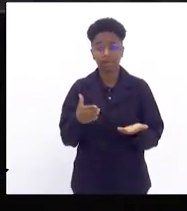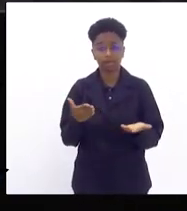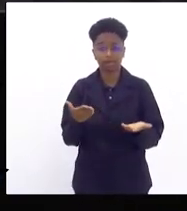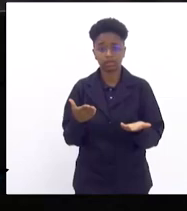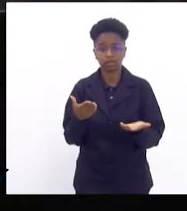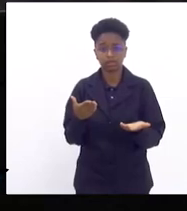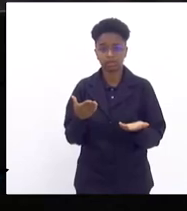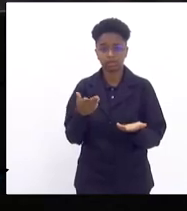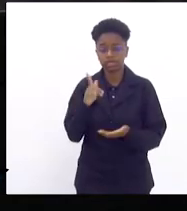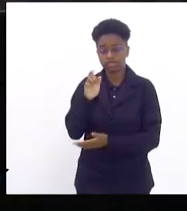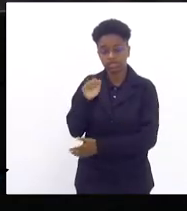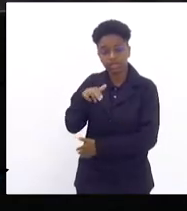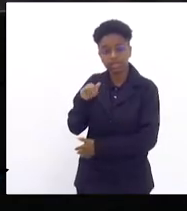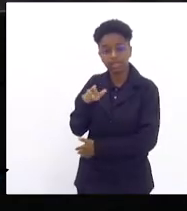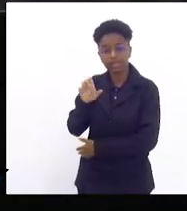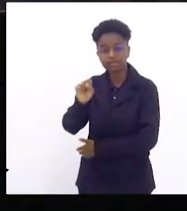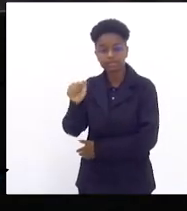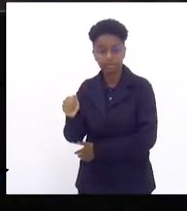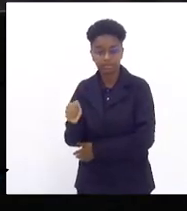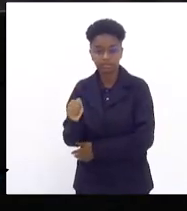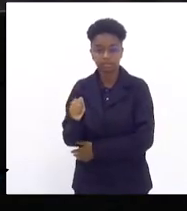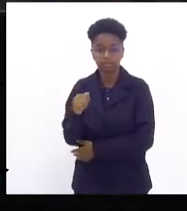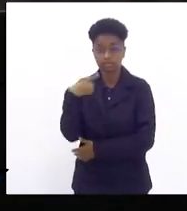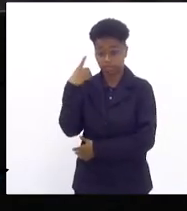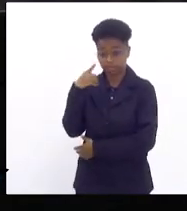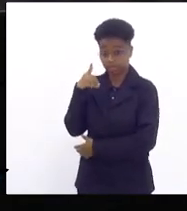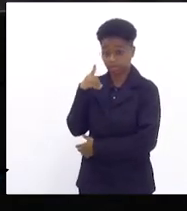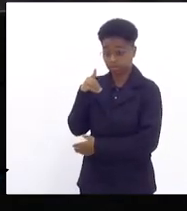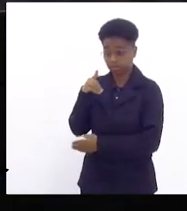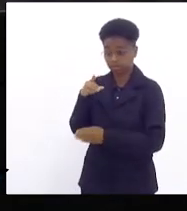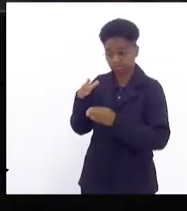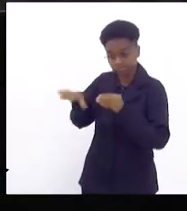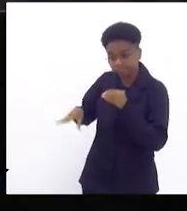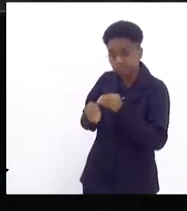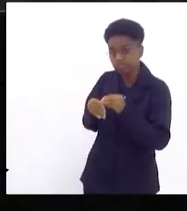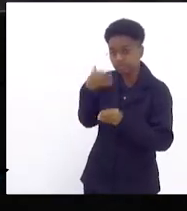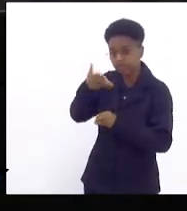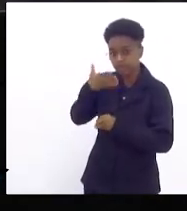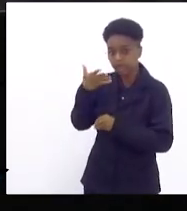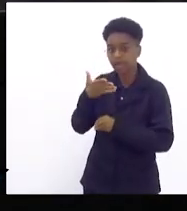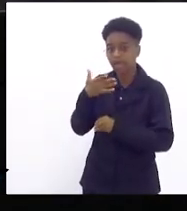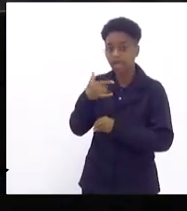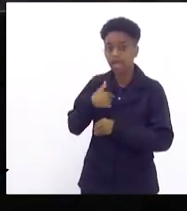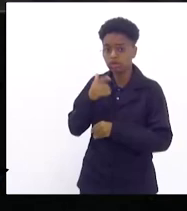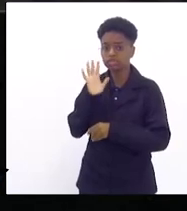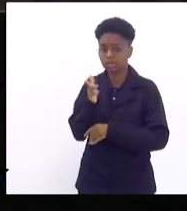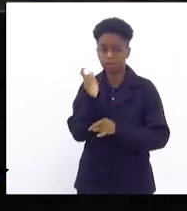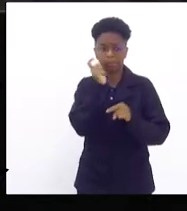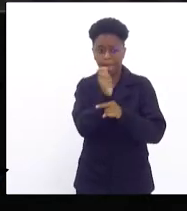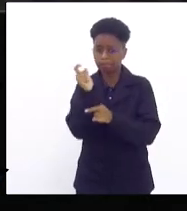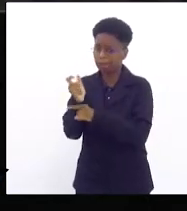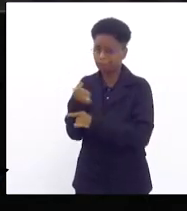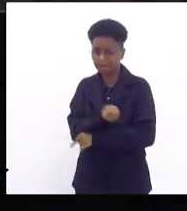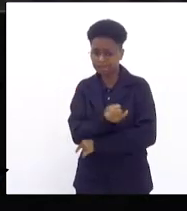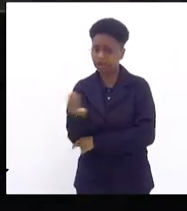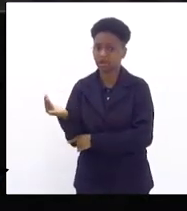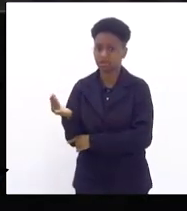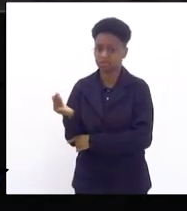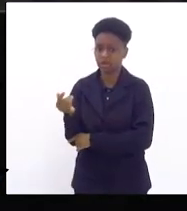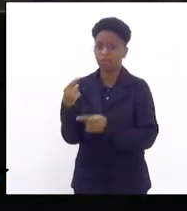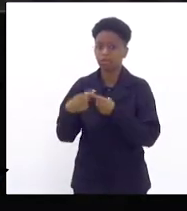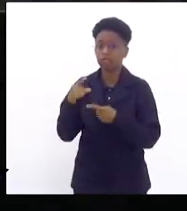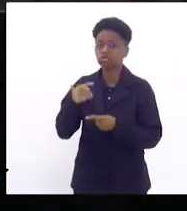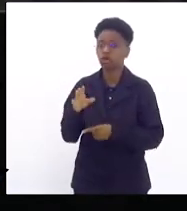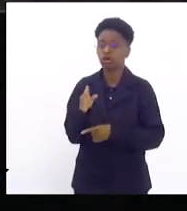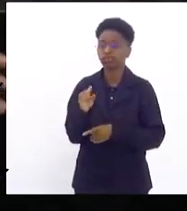Genesa o deputado Léo Vieira colaborou com as minhas falas também fez várias críticas à Genesa que elas só ficam dentro